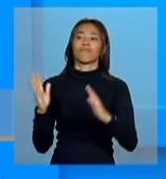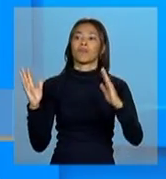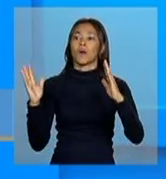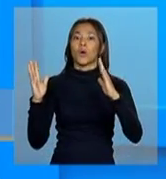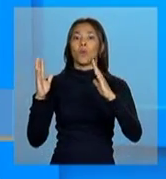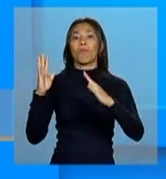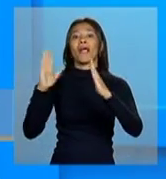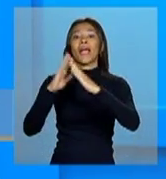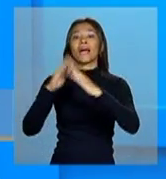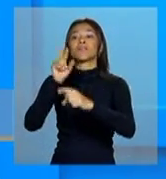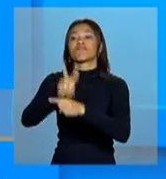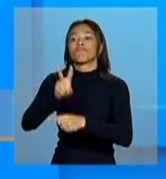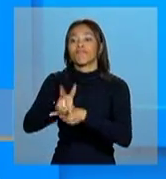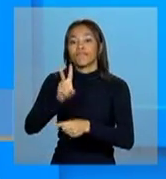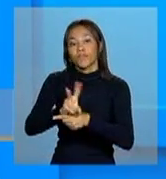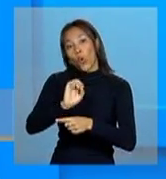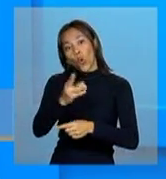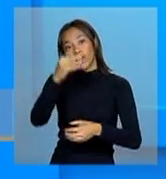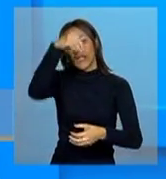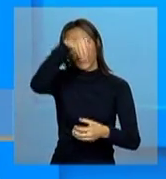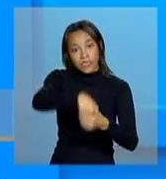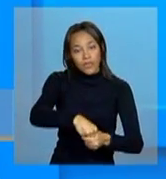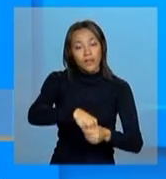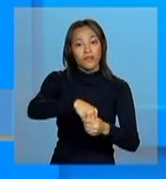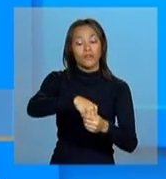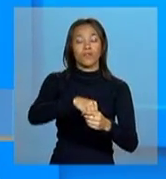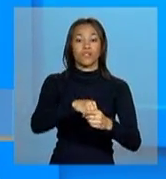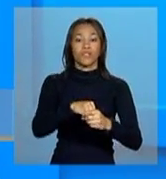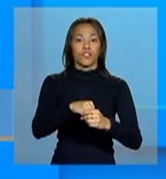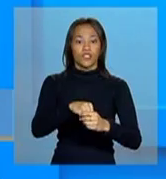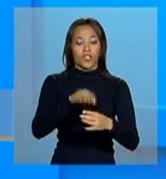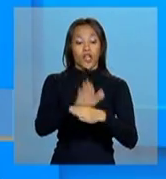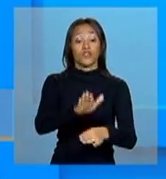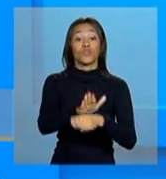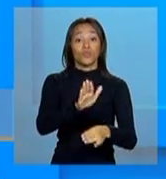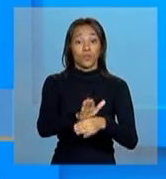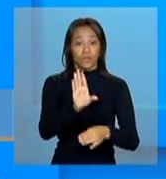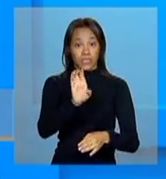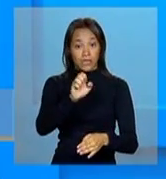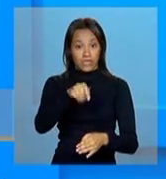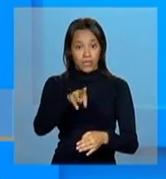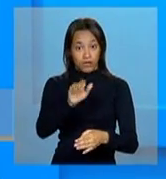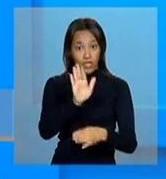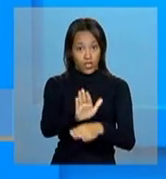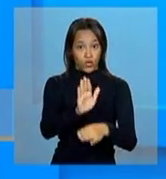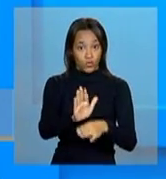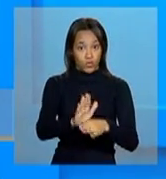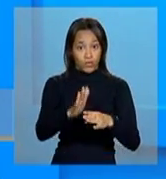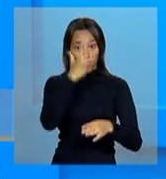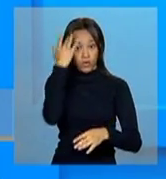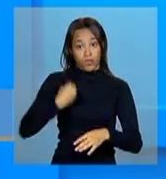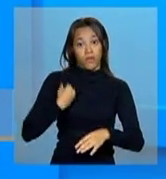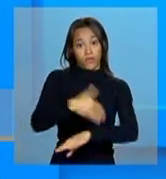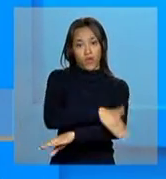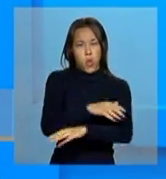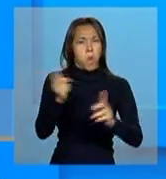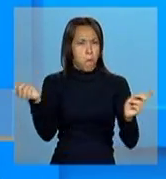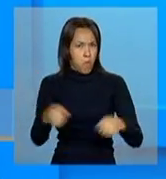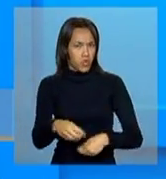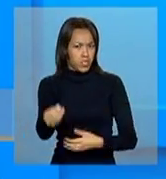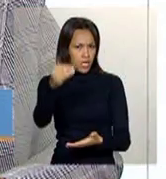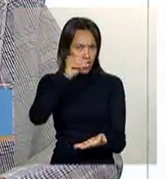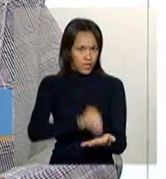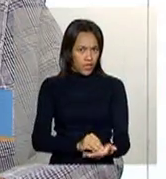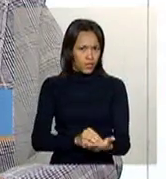provisório em centros de atendimento à população de rua, podem ser cadastradas no cadastro único como moradores de rua?